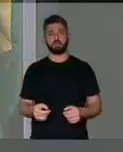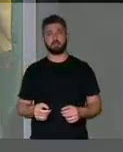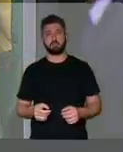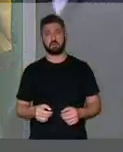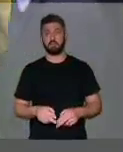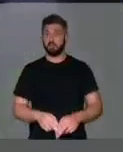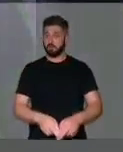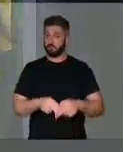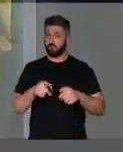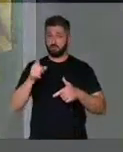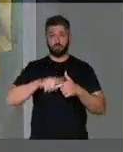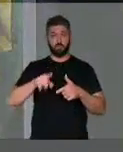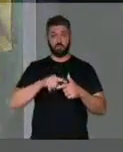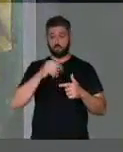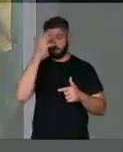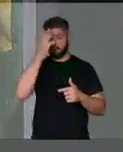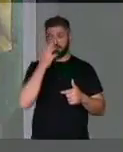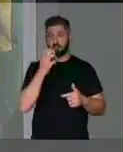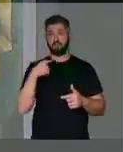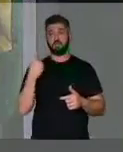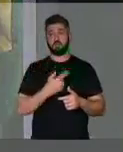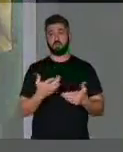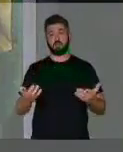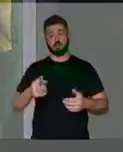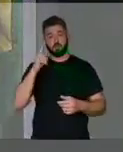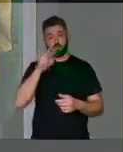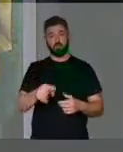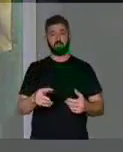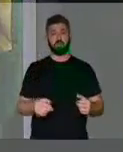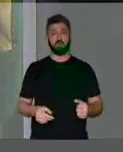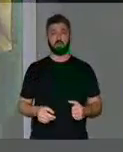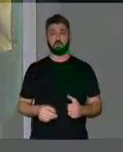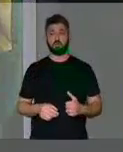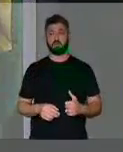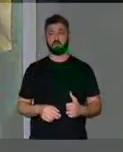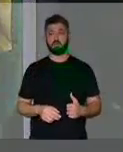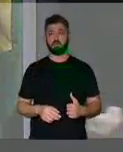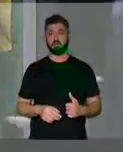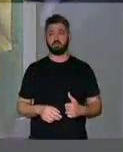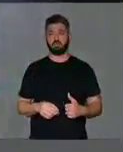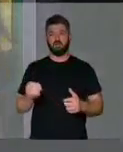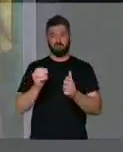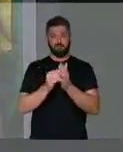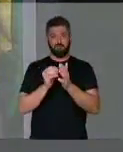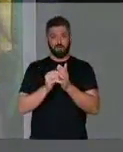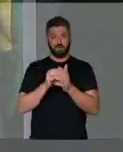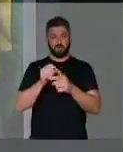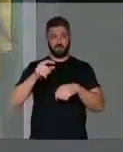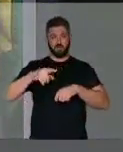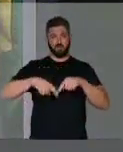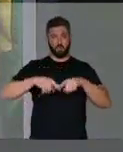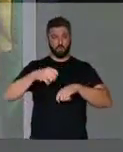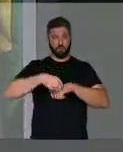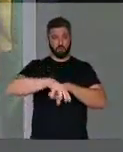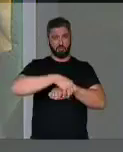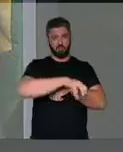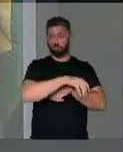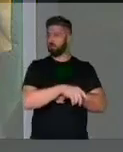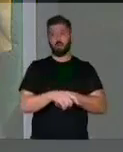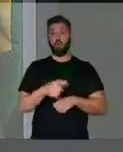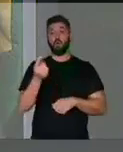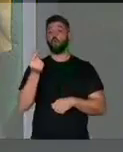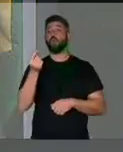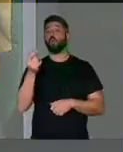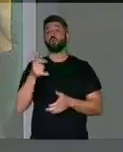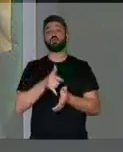Daí o grande problema que nós atravessamos nesse período não é desabastecimento. A questão é o custo do óleo